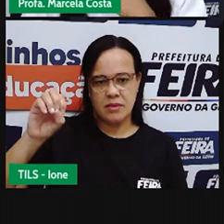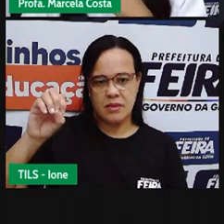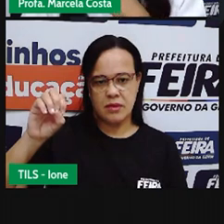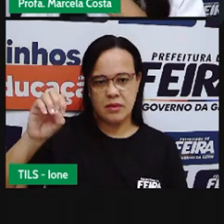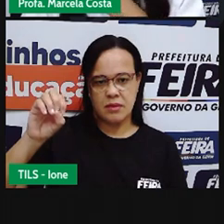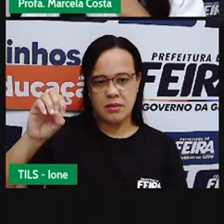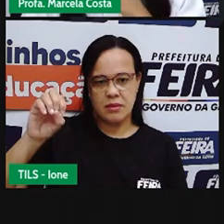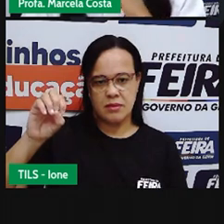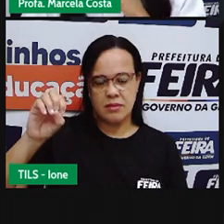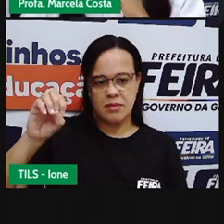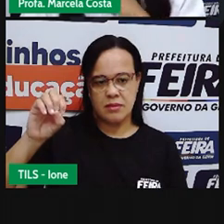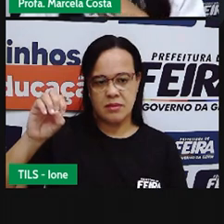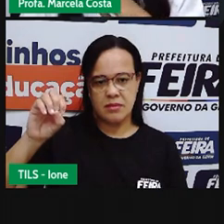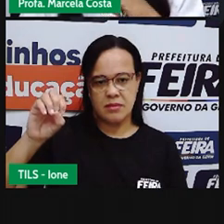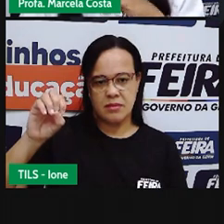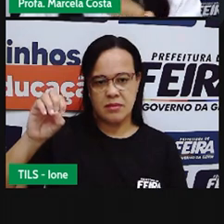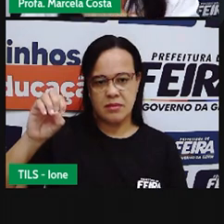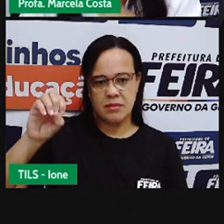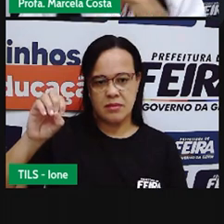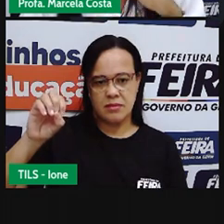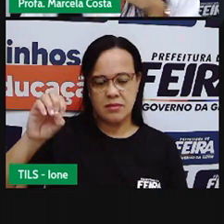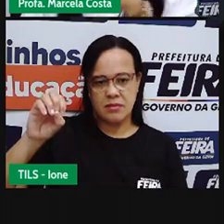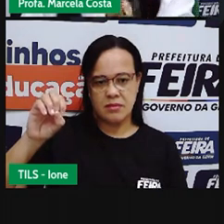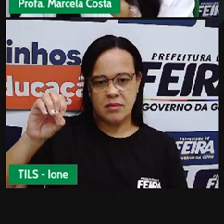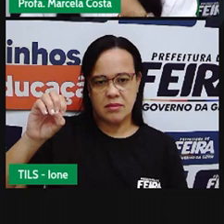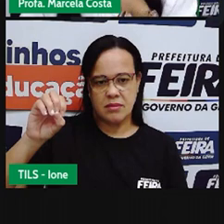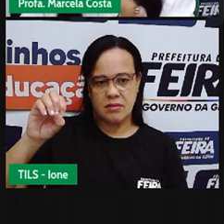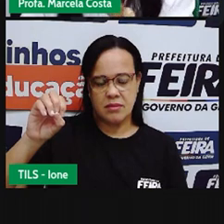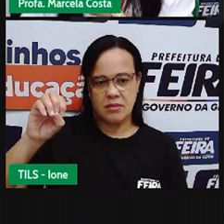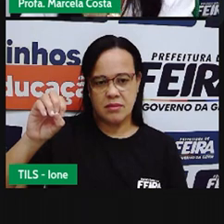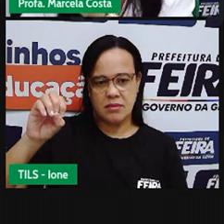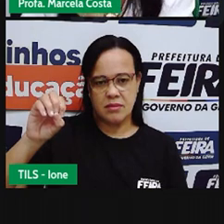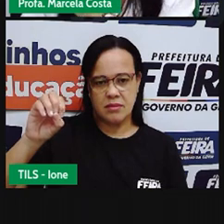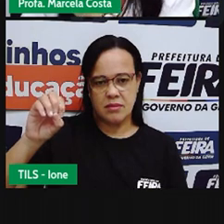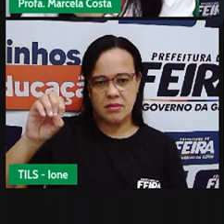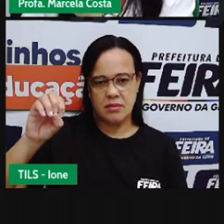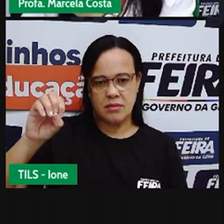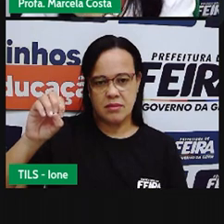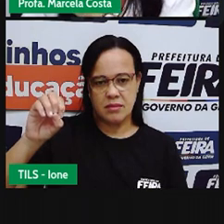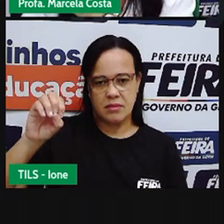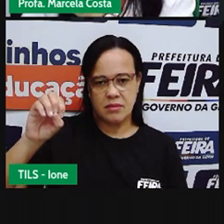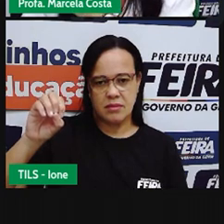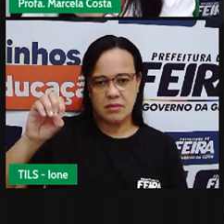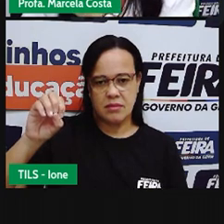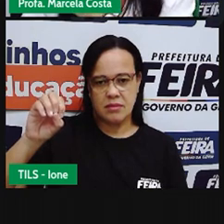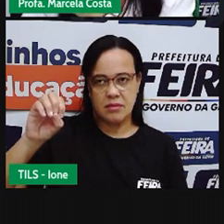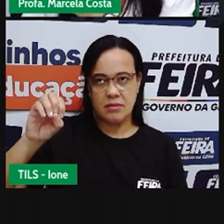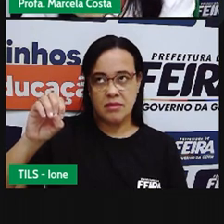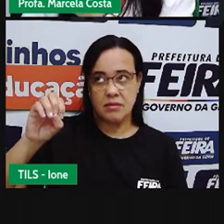Vem pro lado Direito Puxando a linha Pro lado direito